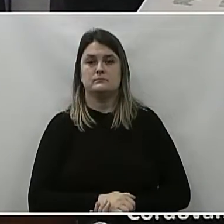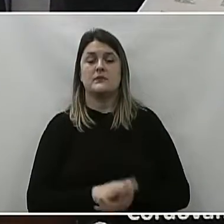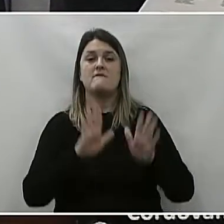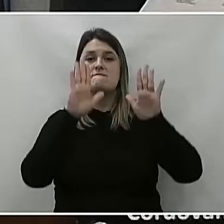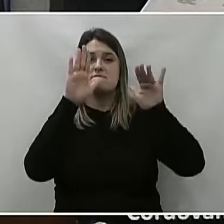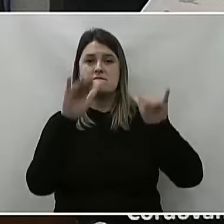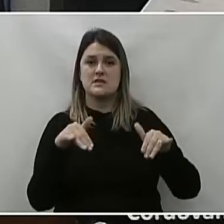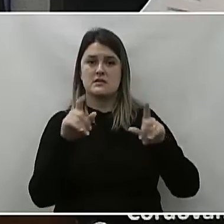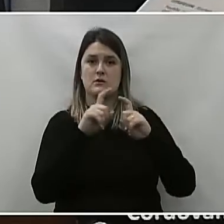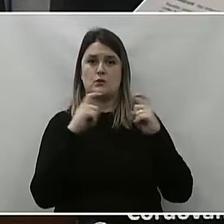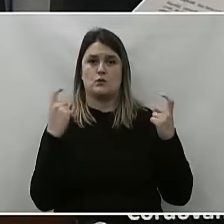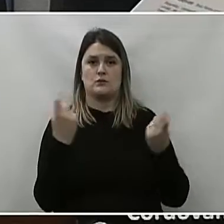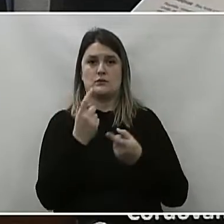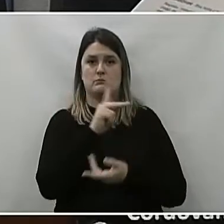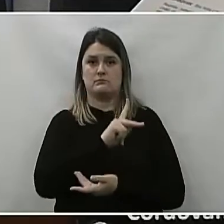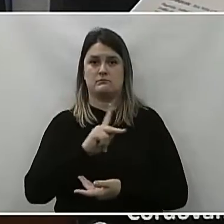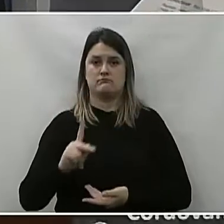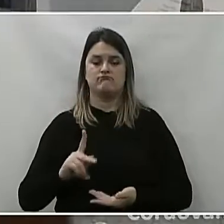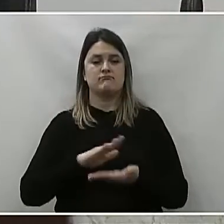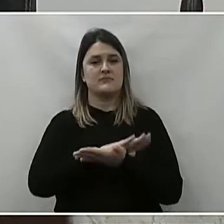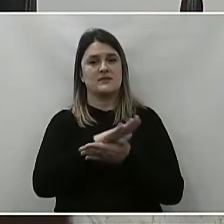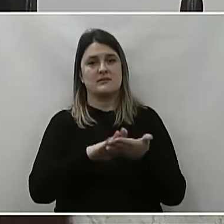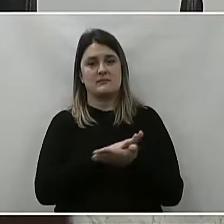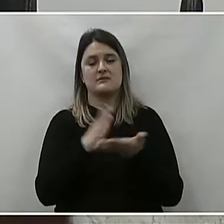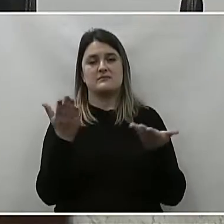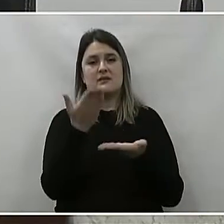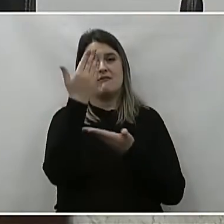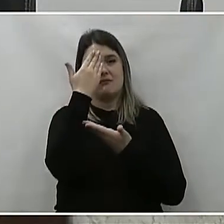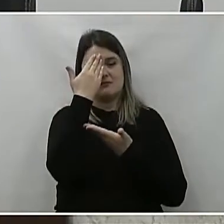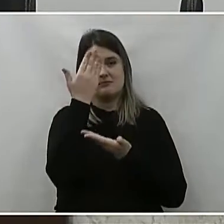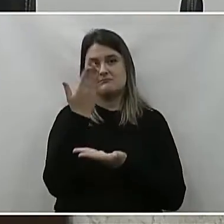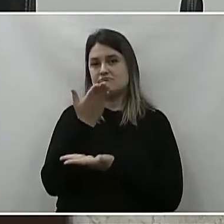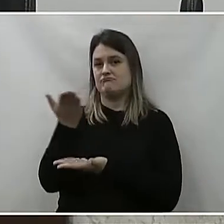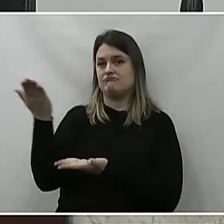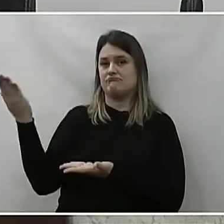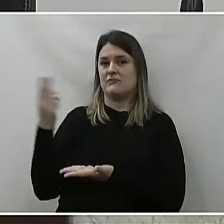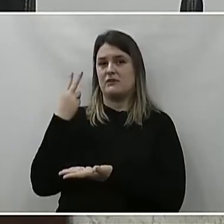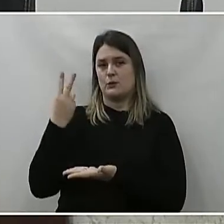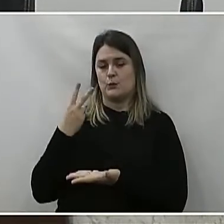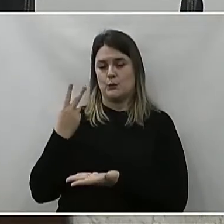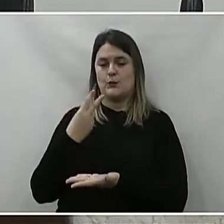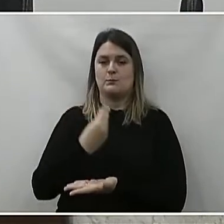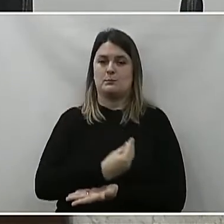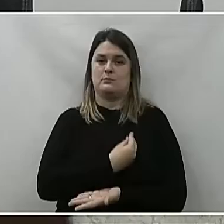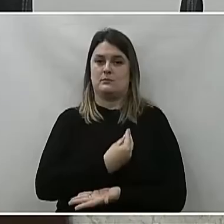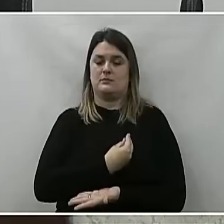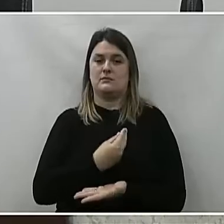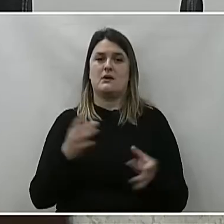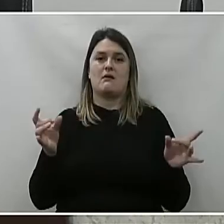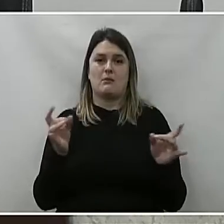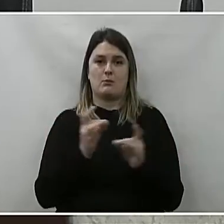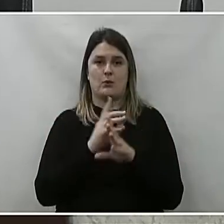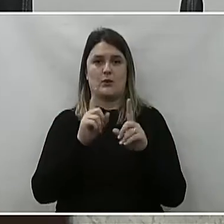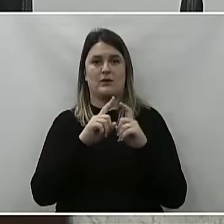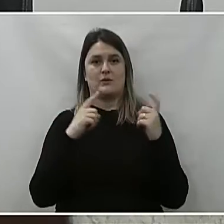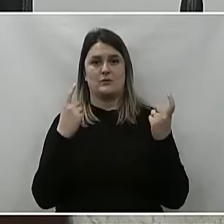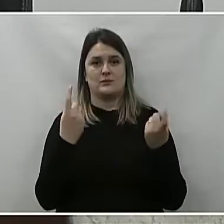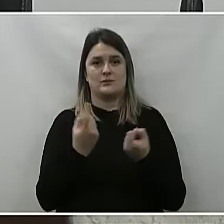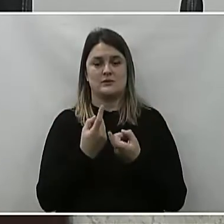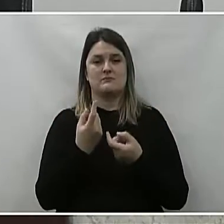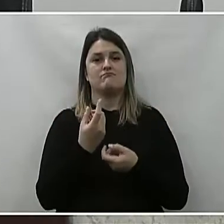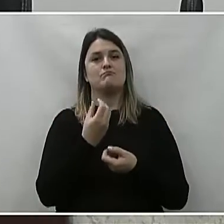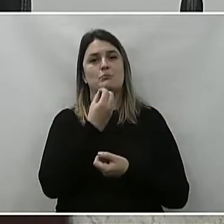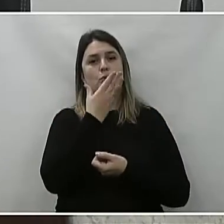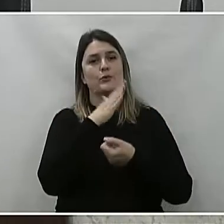Fim da ordem do dia, senhor presidente. Nada mais havendo, agradecemos a presença dos senhores e diz, declaro encerrados os